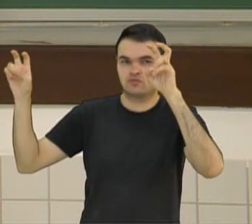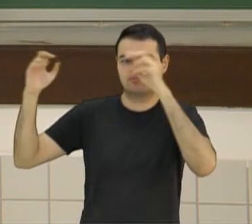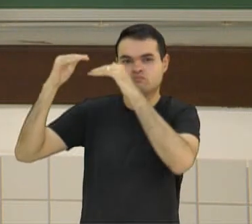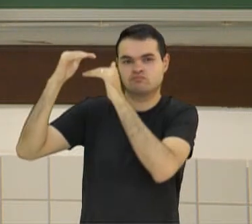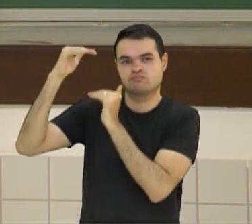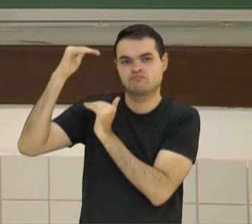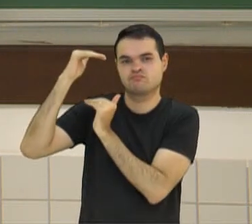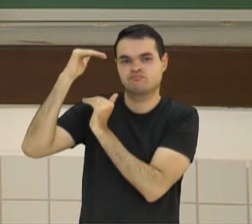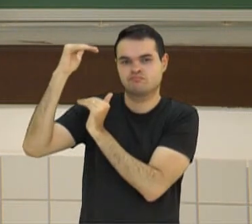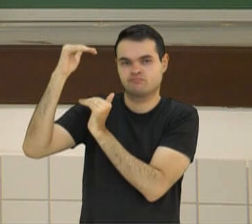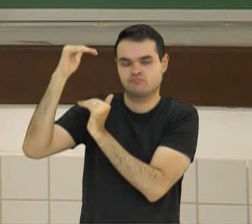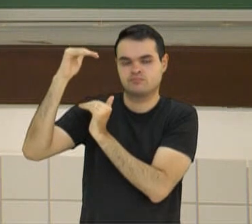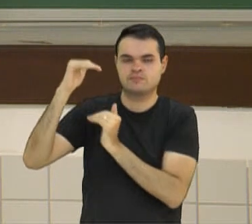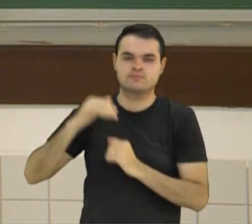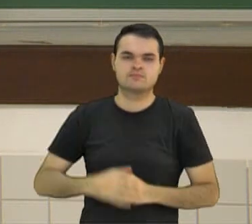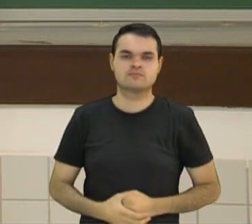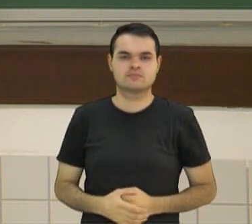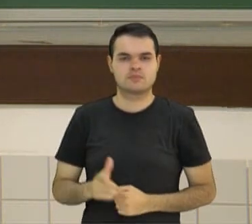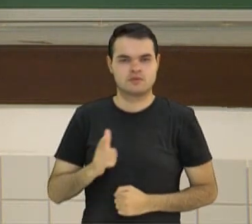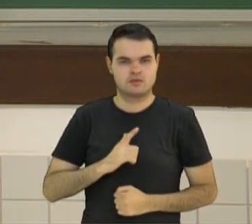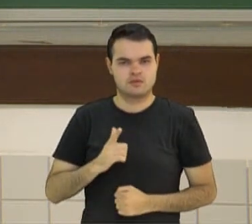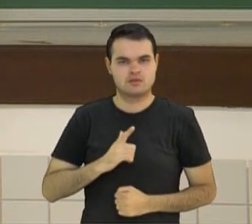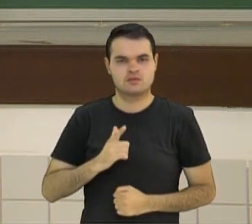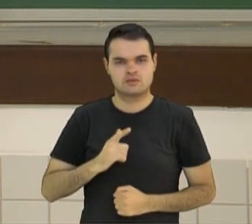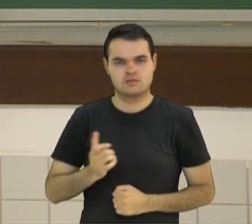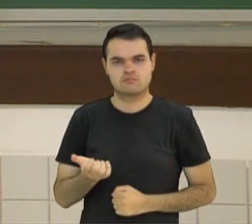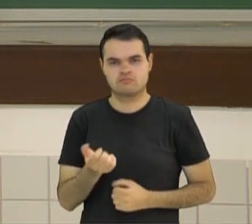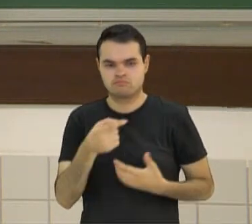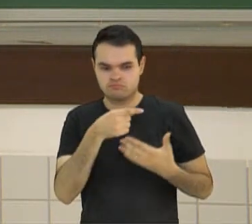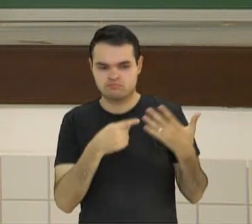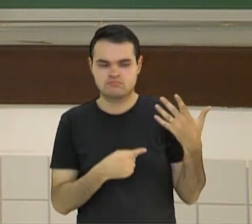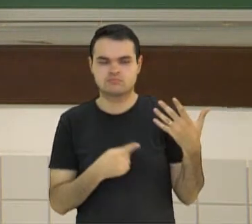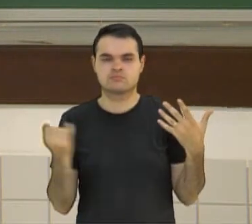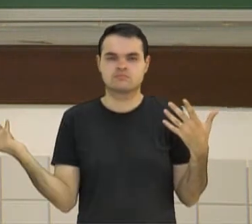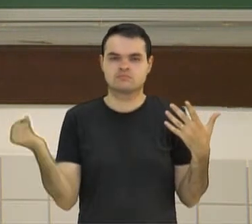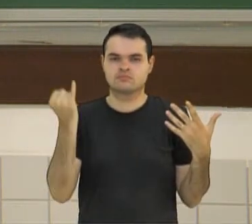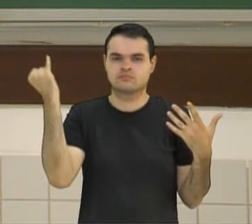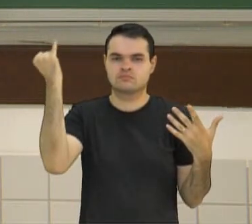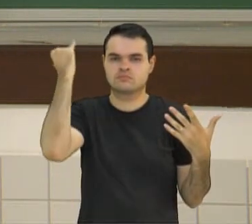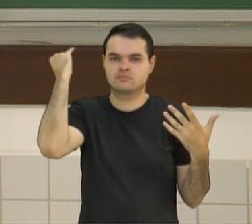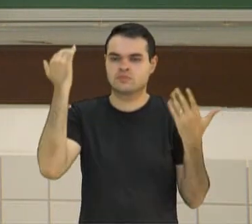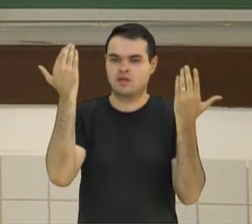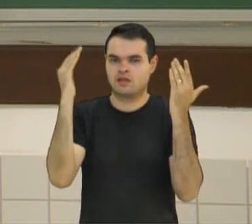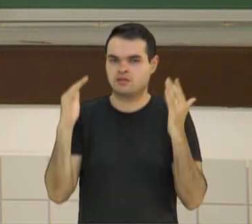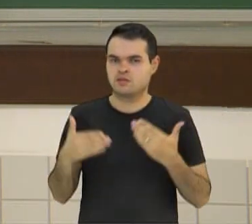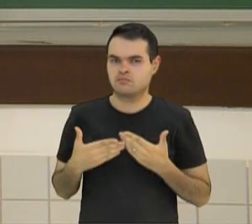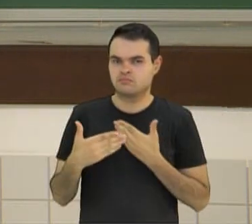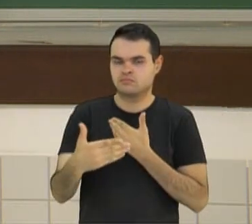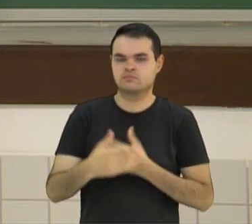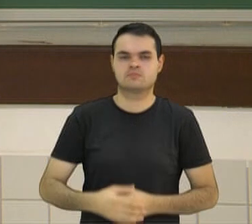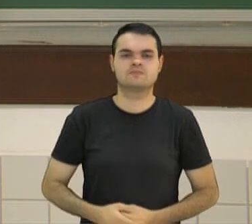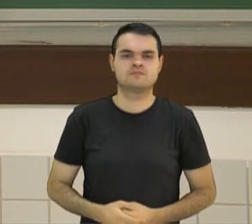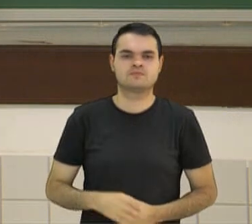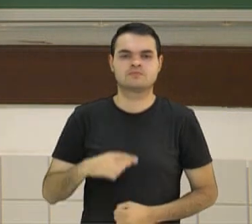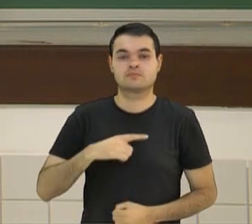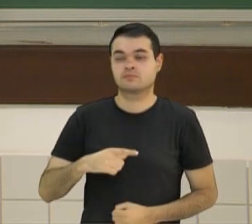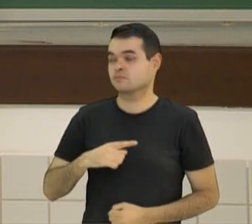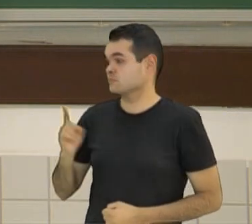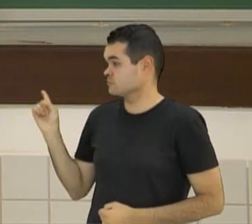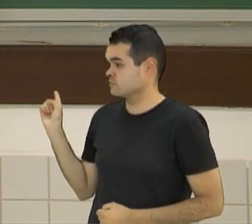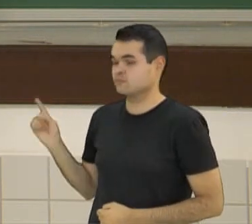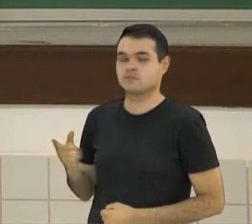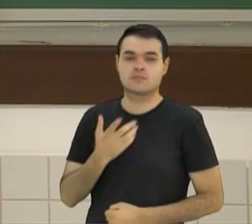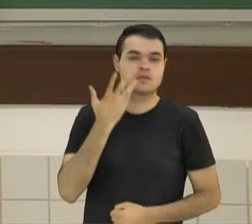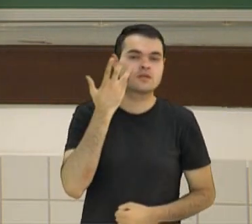reportagem. Então, nós já temos elementos importantes para analisar o que é que vai vir a seguir. Nós temos aqui dizendo, então,